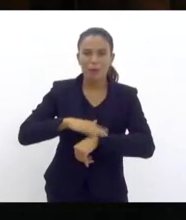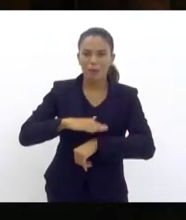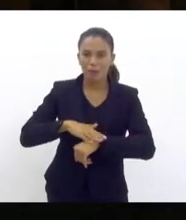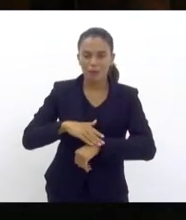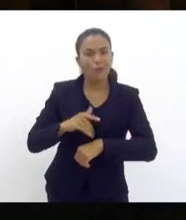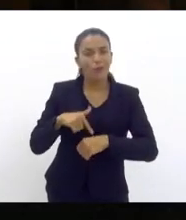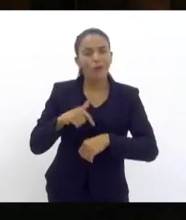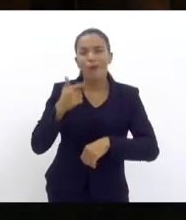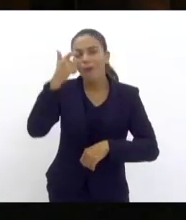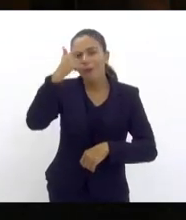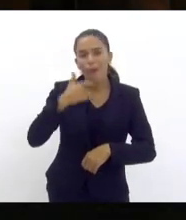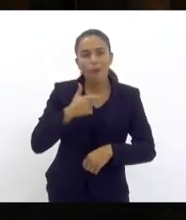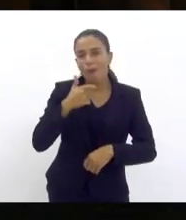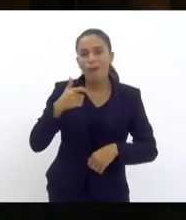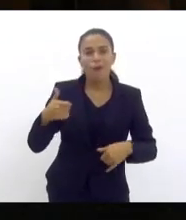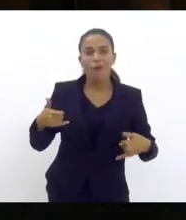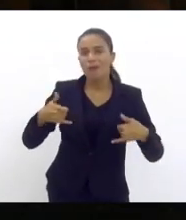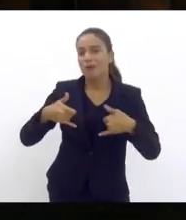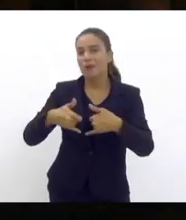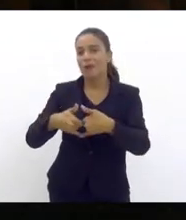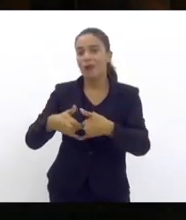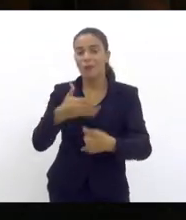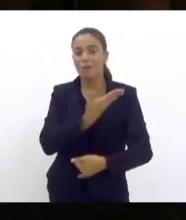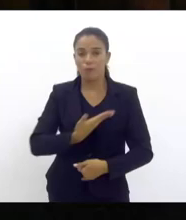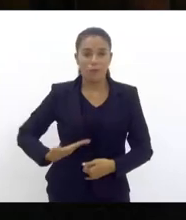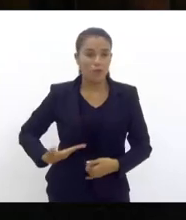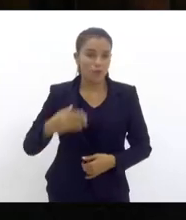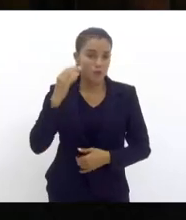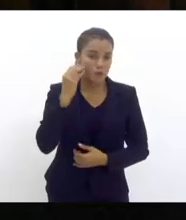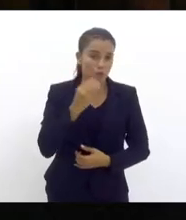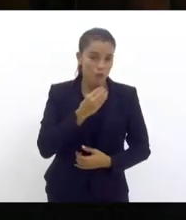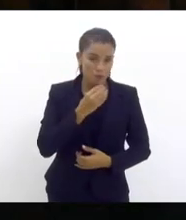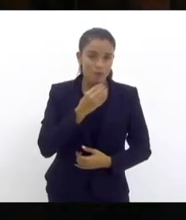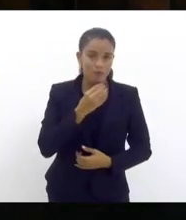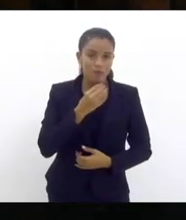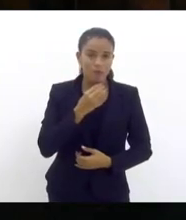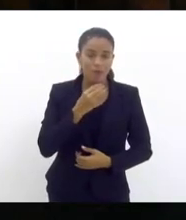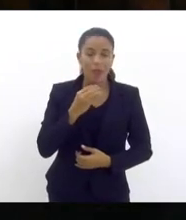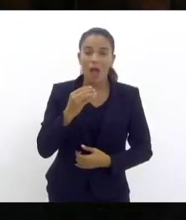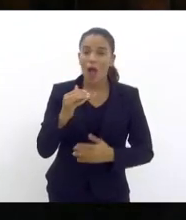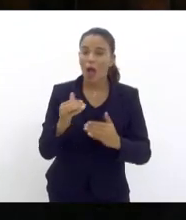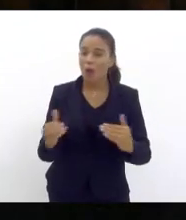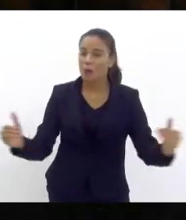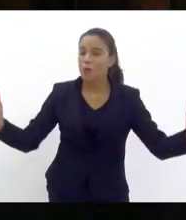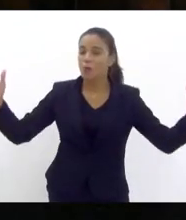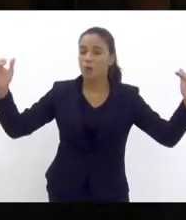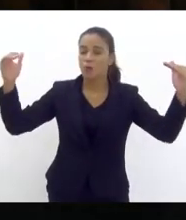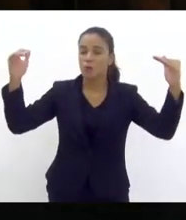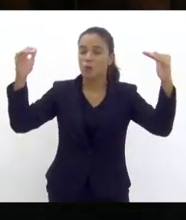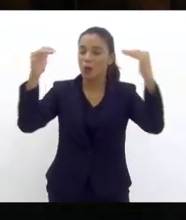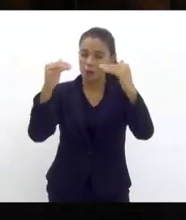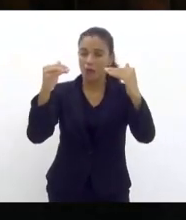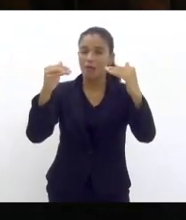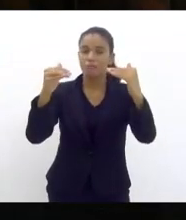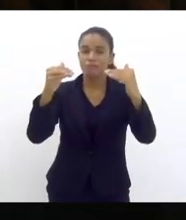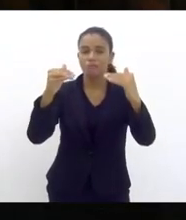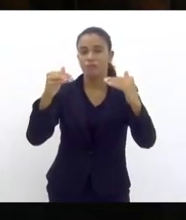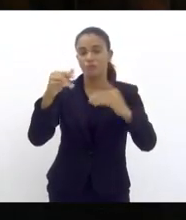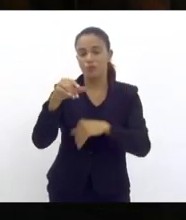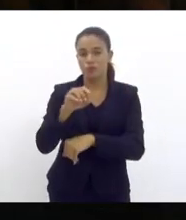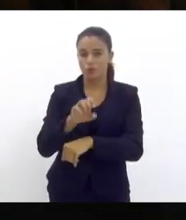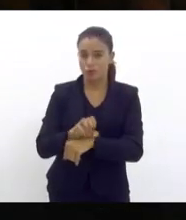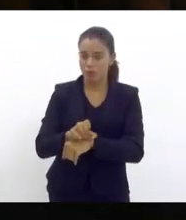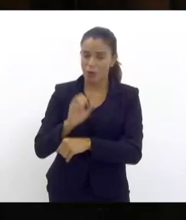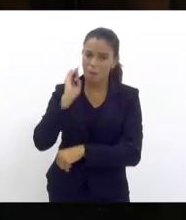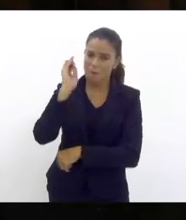liguei para o governador do Estado do Rio de Janeiro, a autoridade máxima desse Estado, e